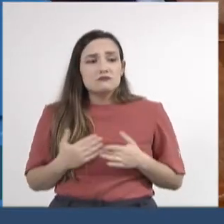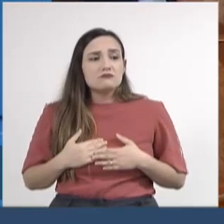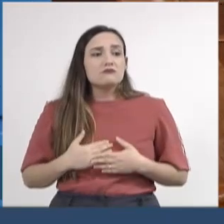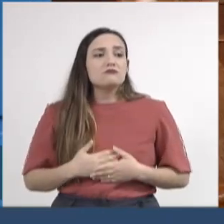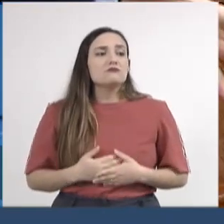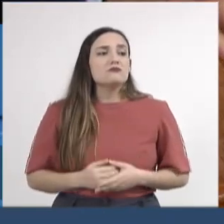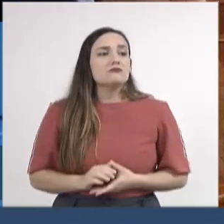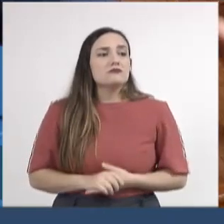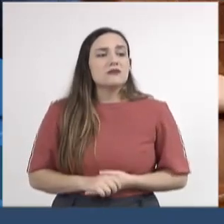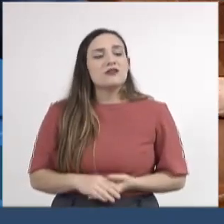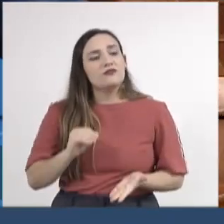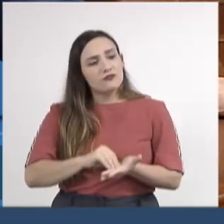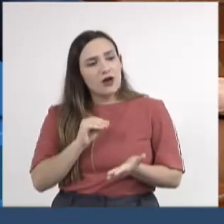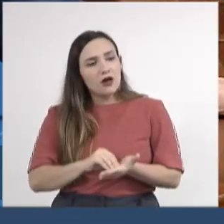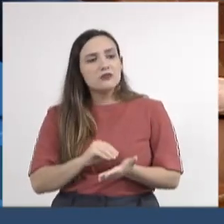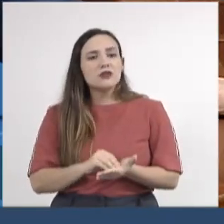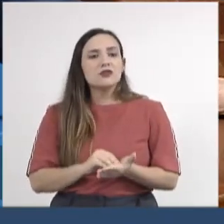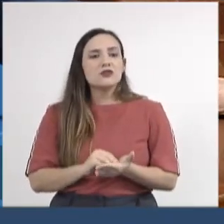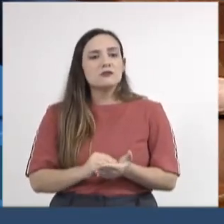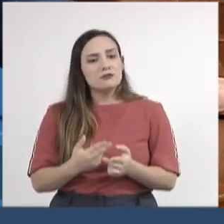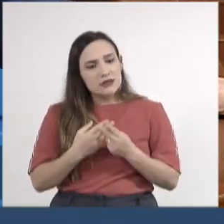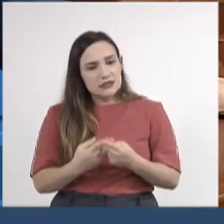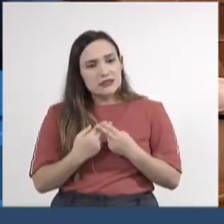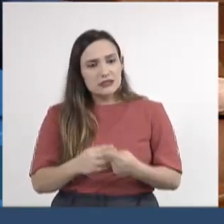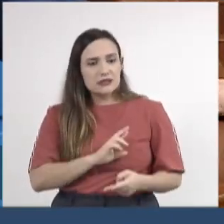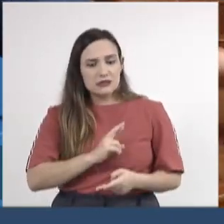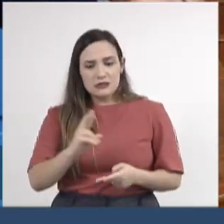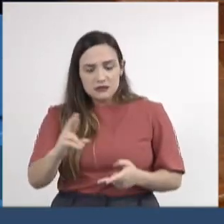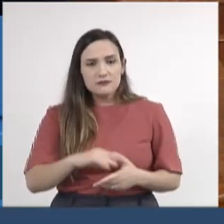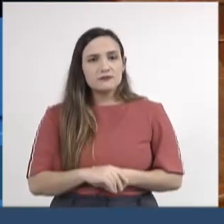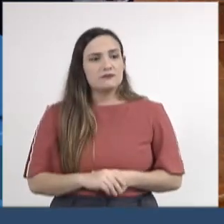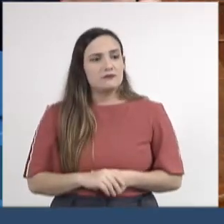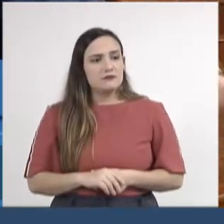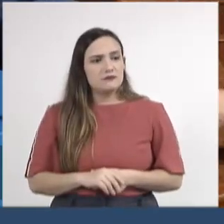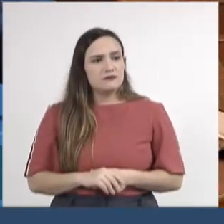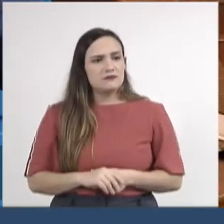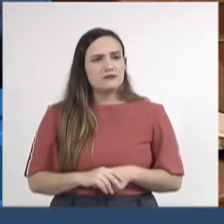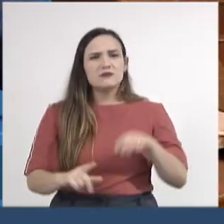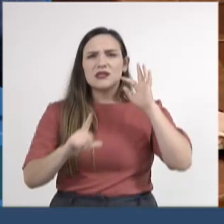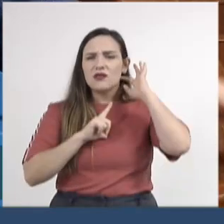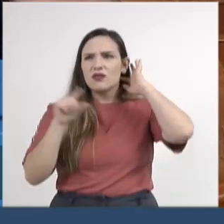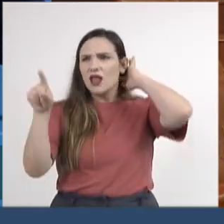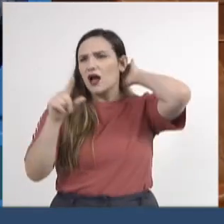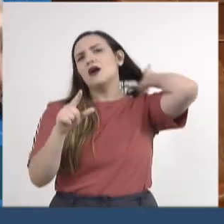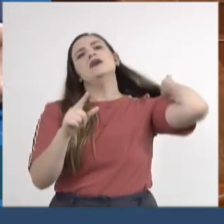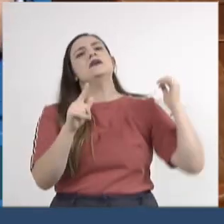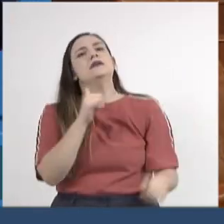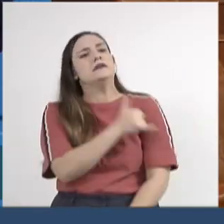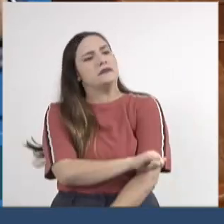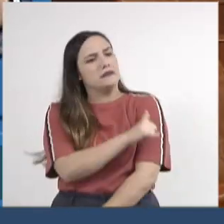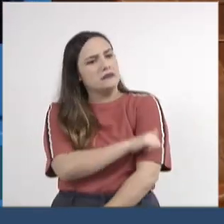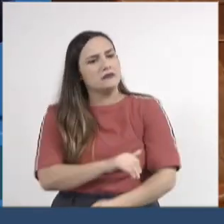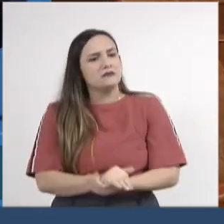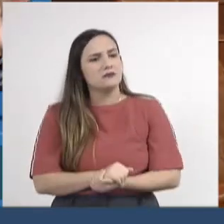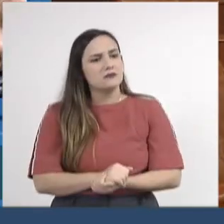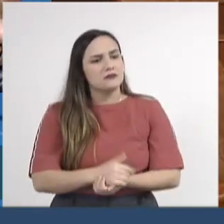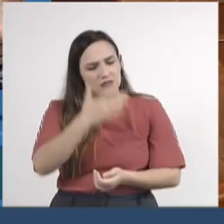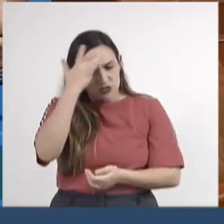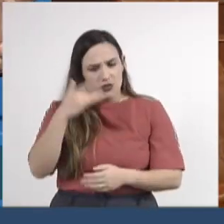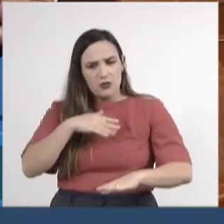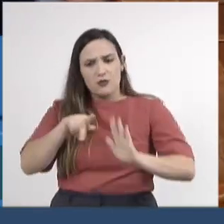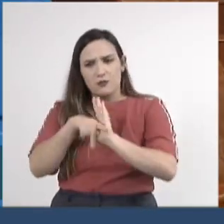Intolerância religiosa. Nós tivemos casos, por exemplo, no Rio de Janeiro, pessoas que frequentam